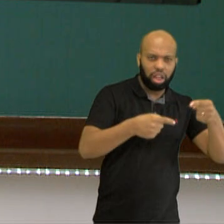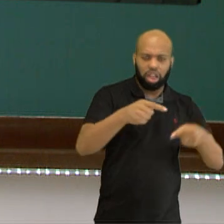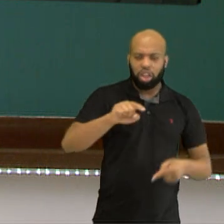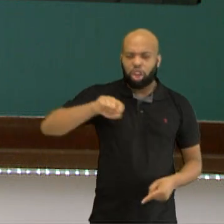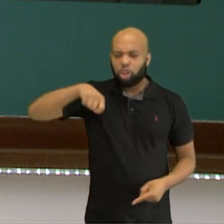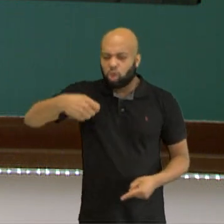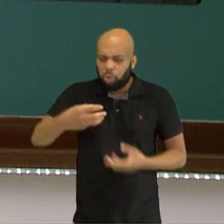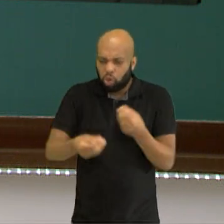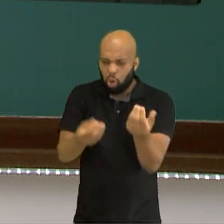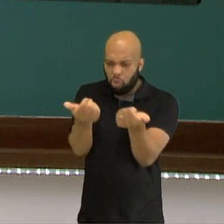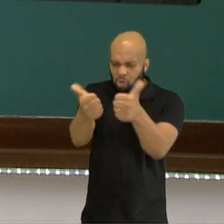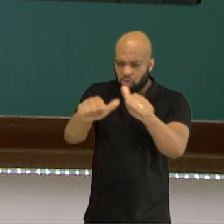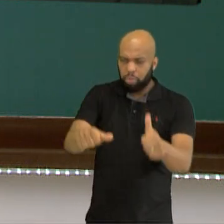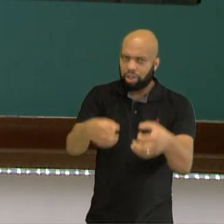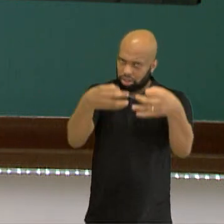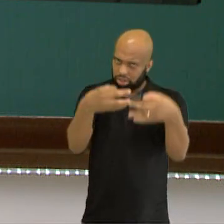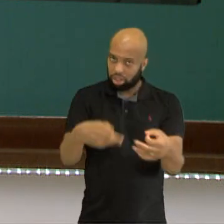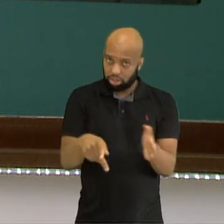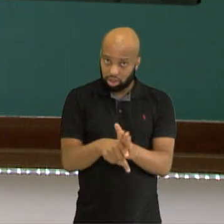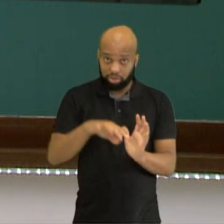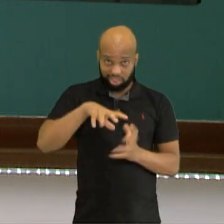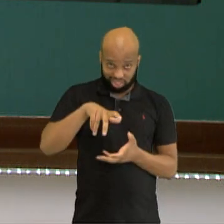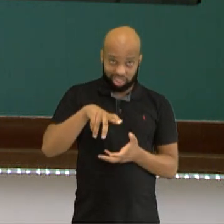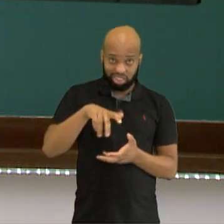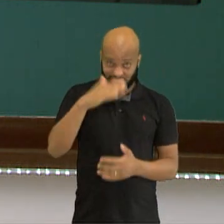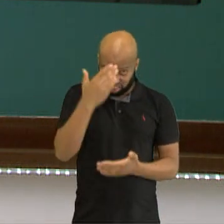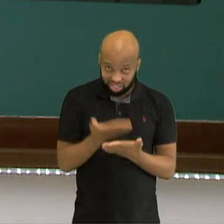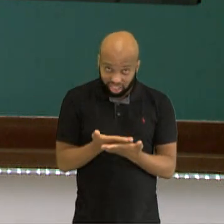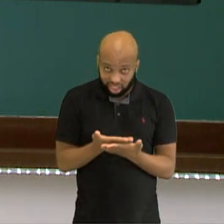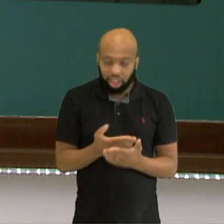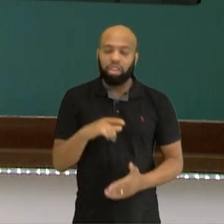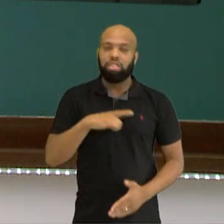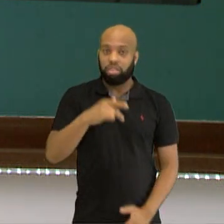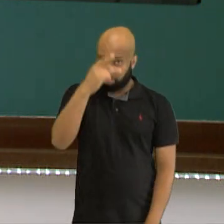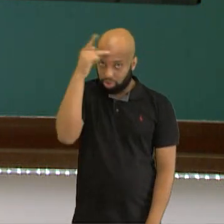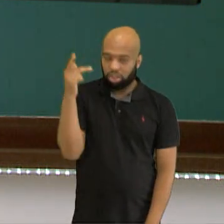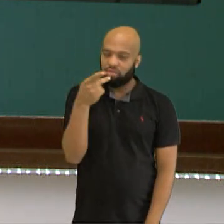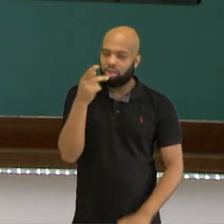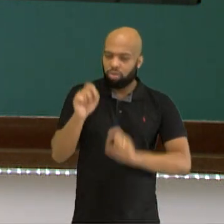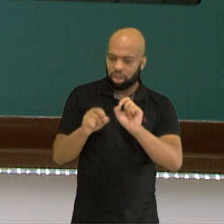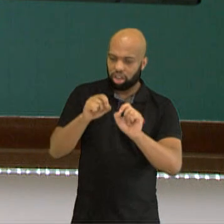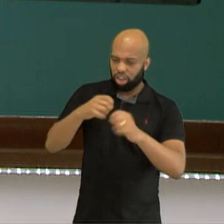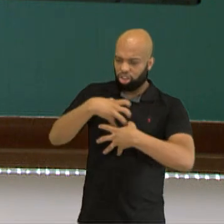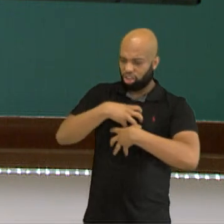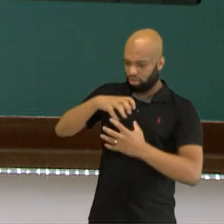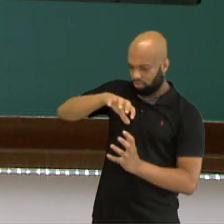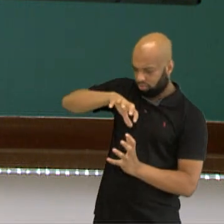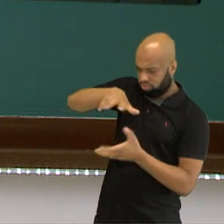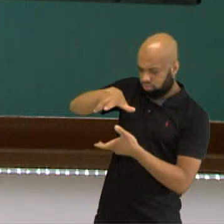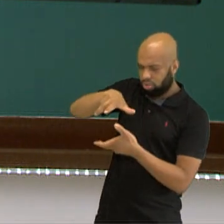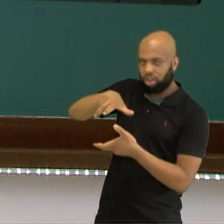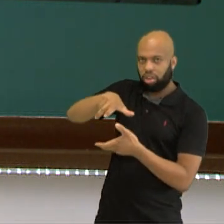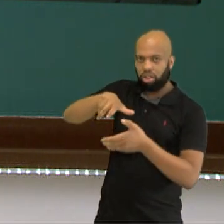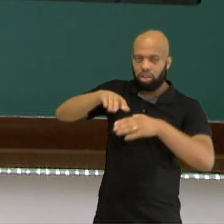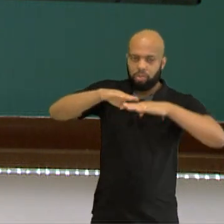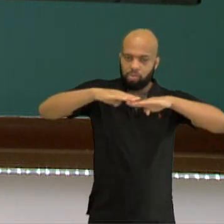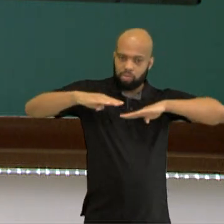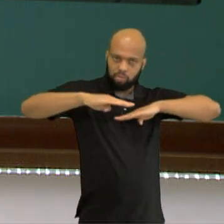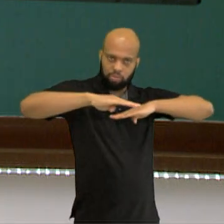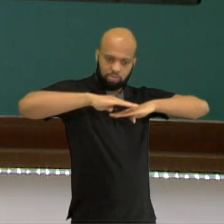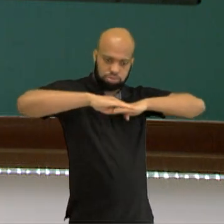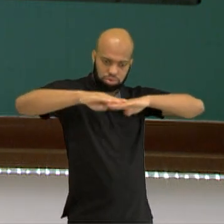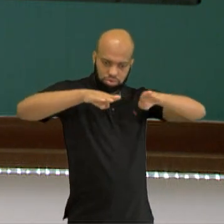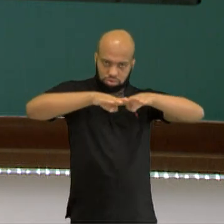qual é o formato do nosso planeta? Existem pessoas que dizem que o formato do nosso planeta é plano, os